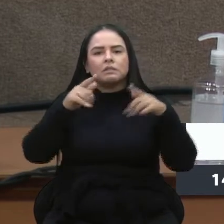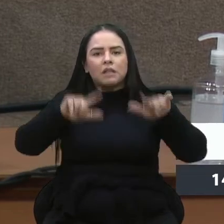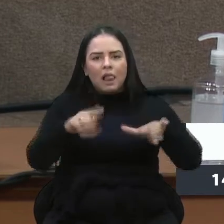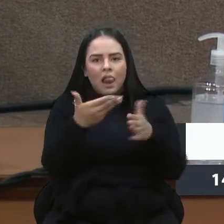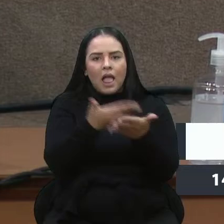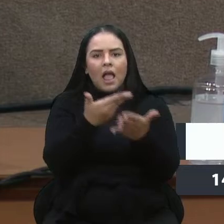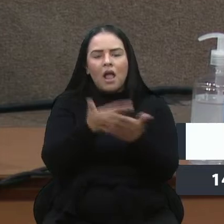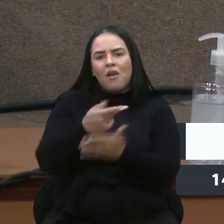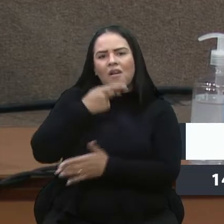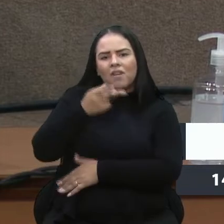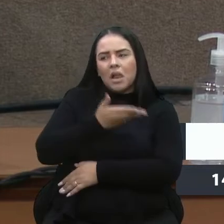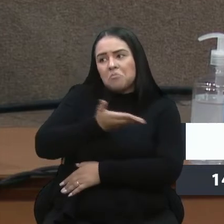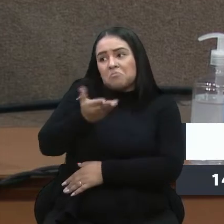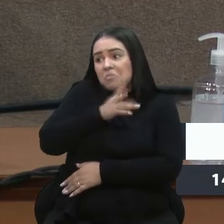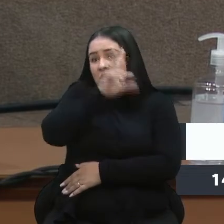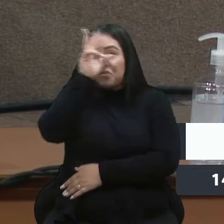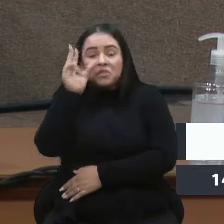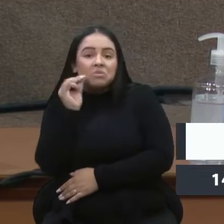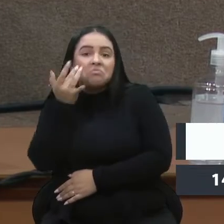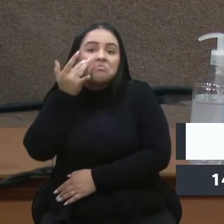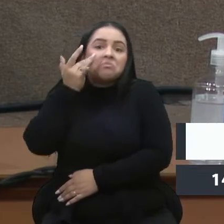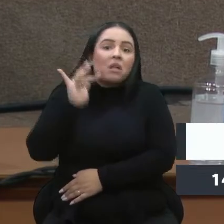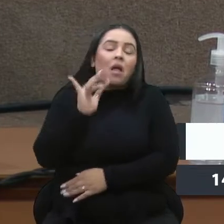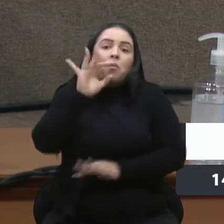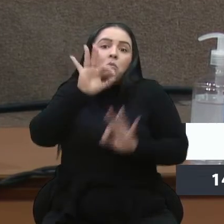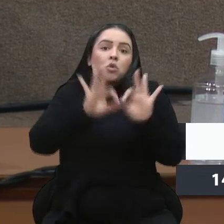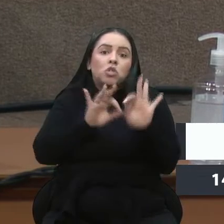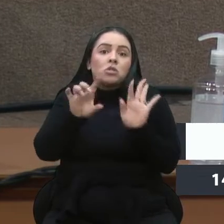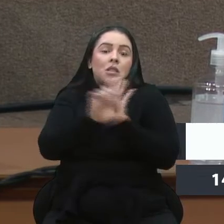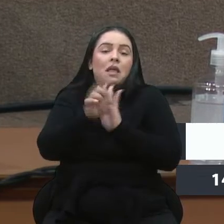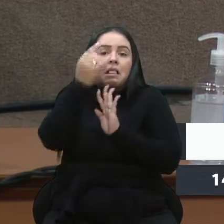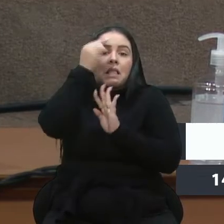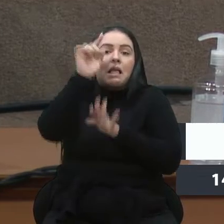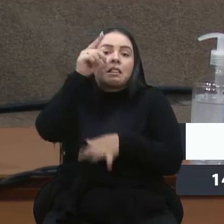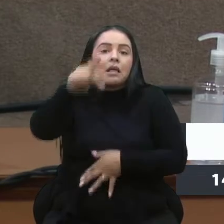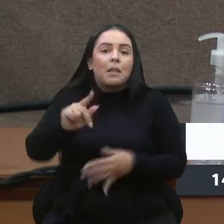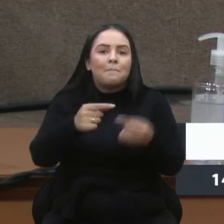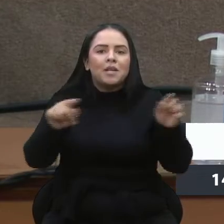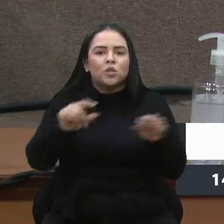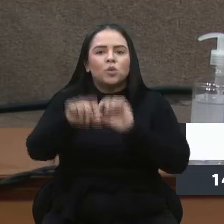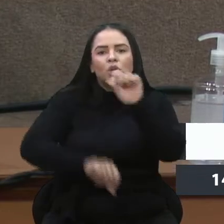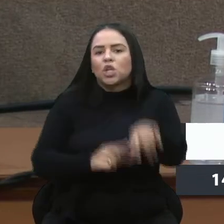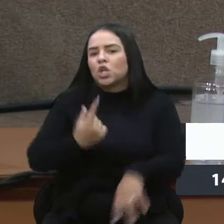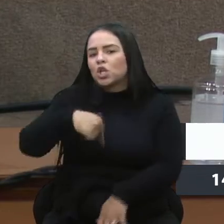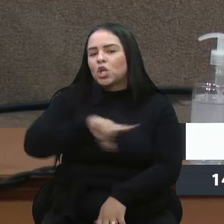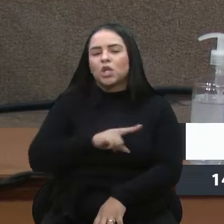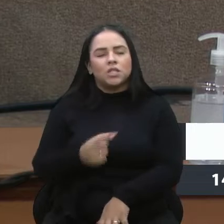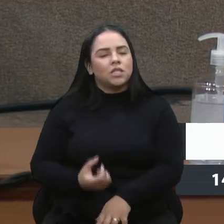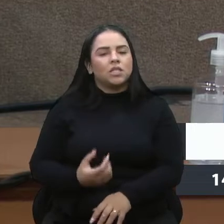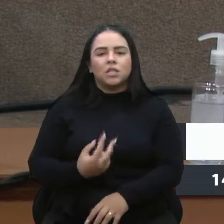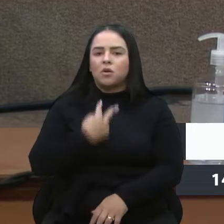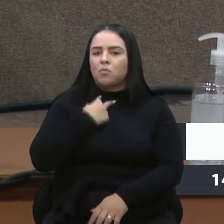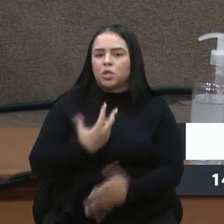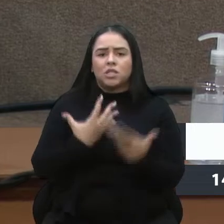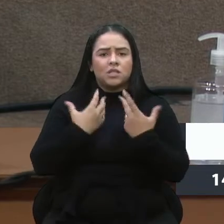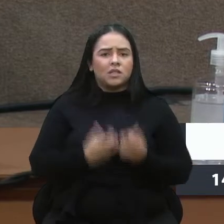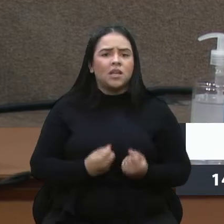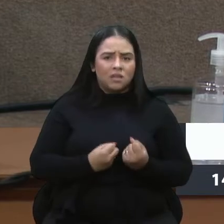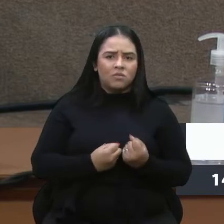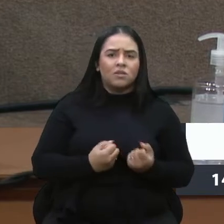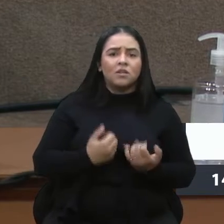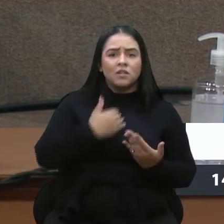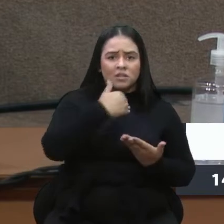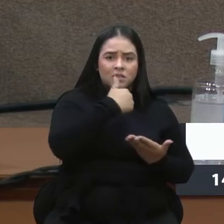prefeito, né, que a gente, não sei, se é um projeto de lei, qual que a ideia que ele tem, porque o que a gente não pode aceitar, vereador Felipe, é que o secretário fique nas redes